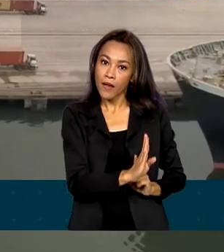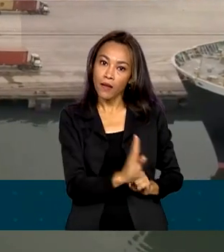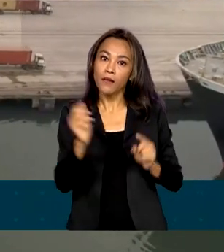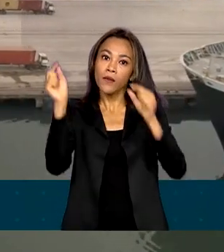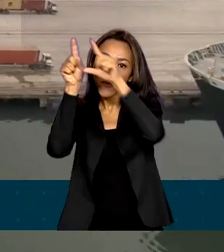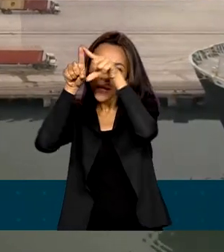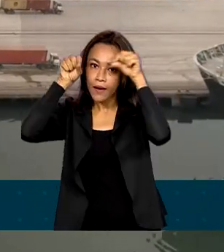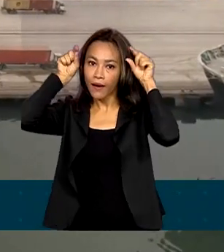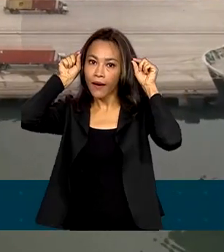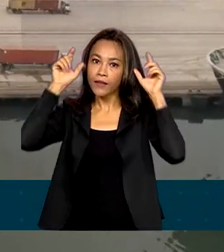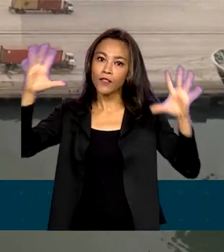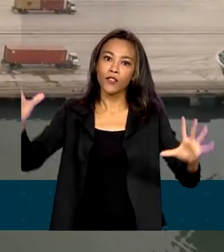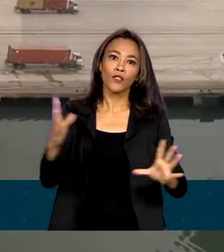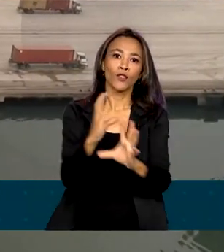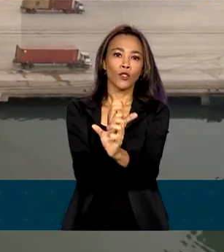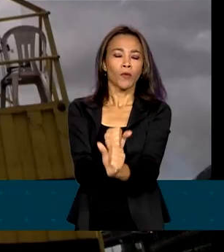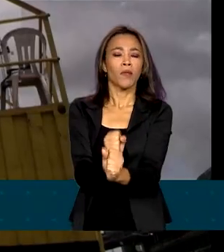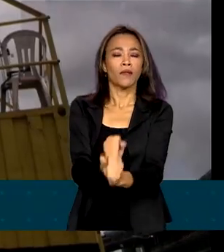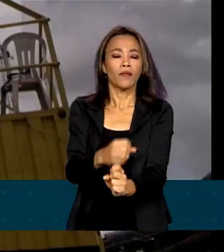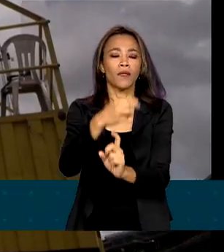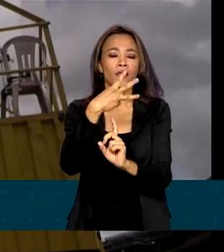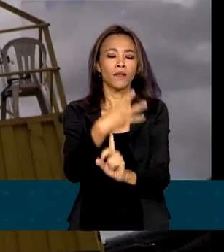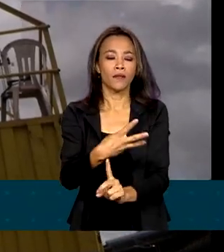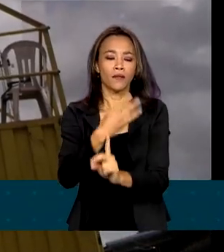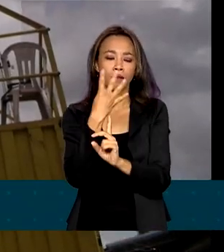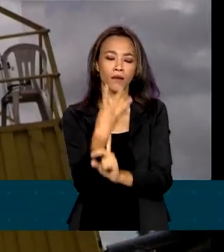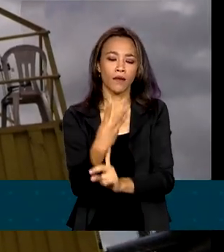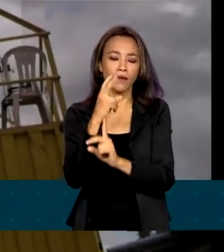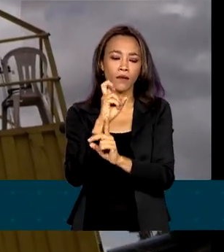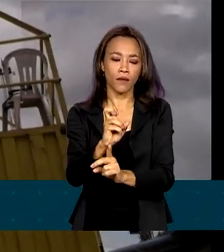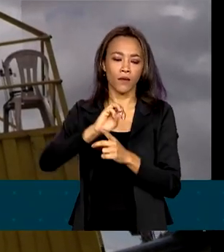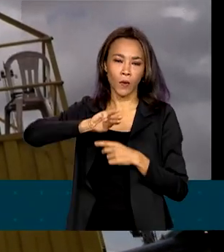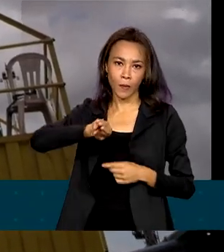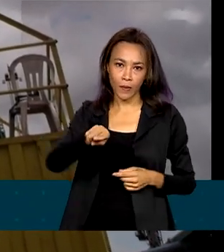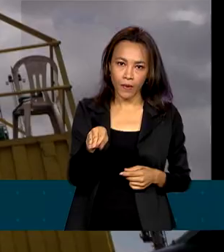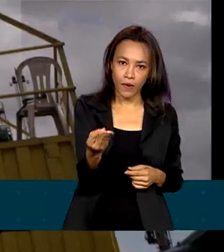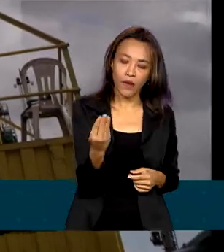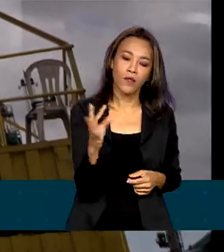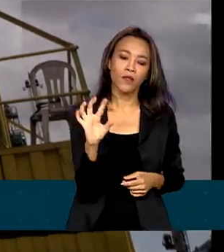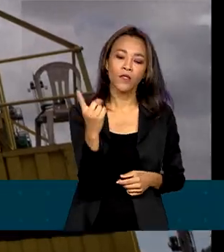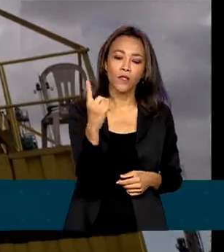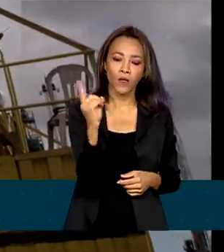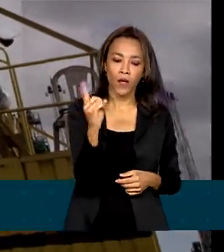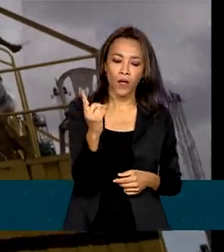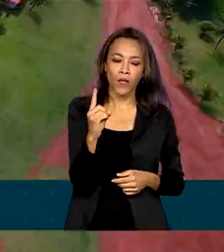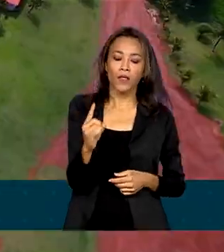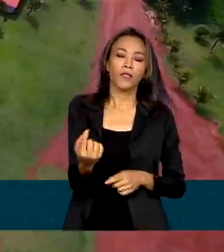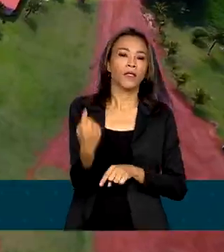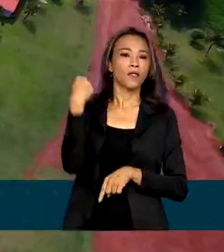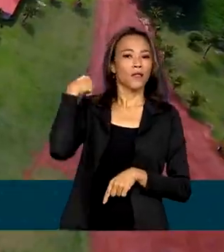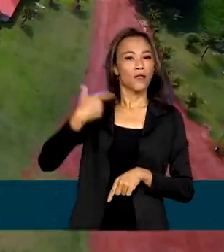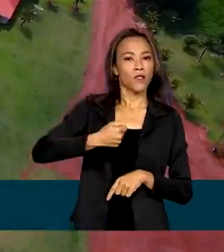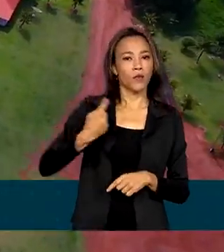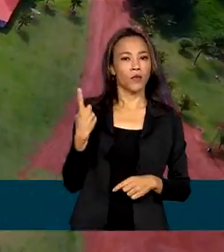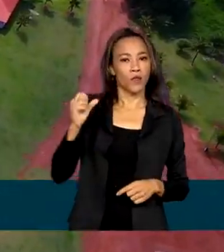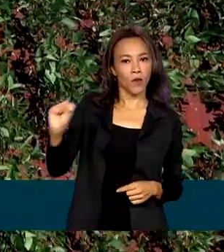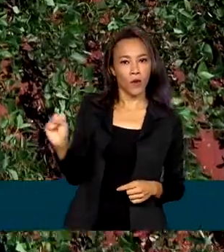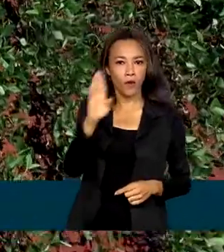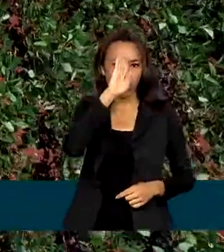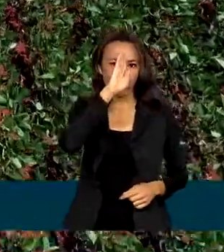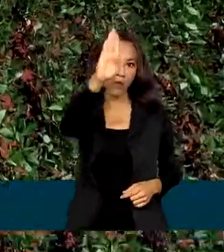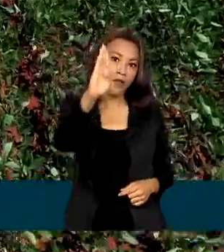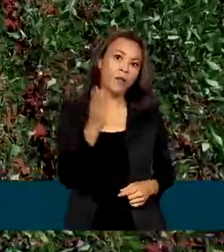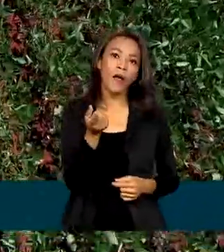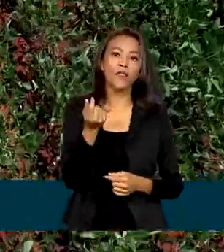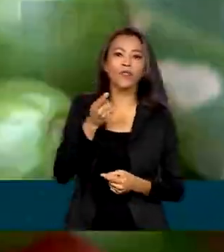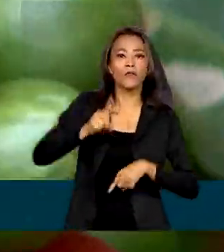somaram quase 345 milhões de dólares em 2018. Os principais produtos